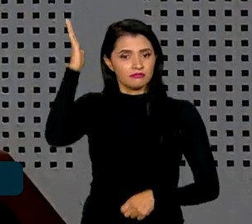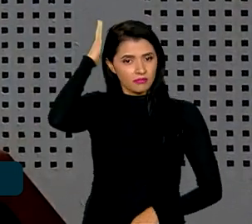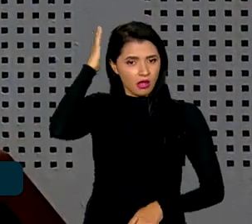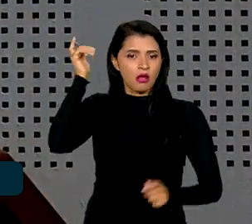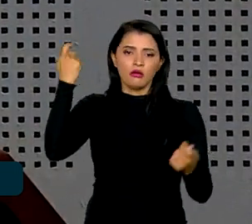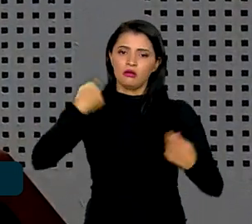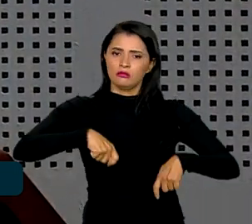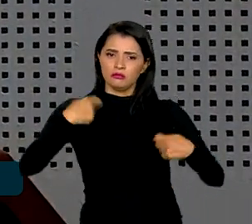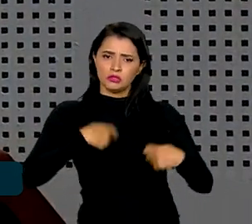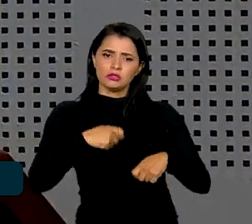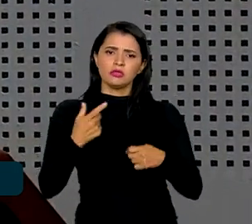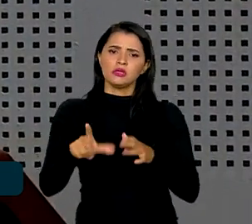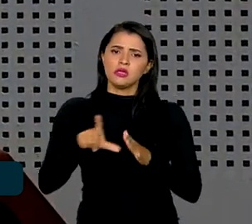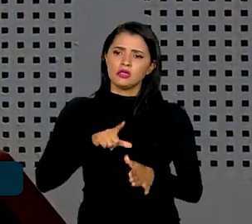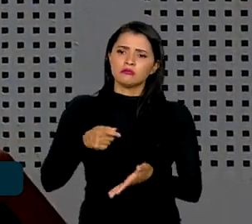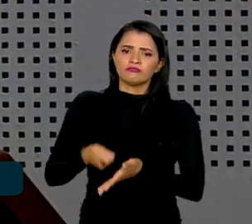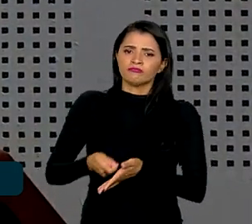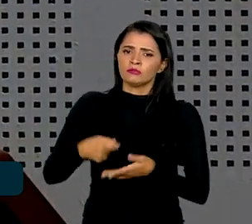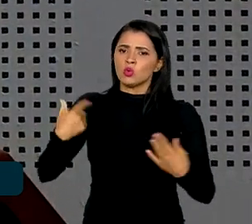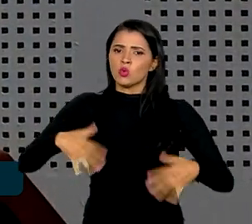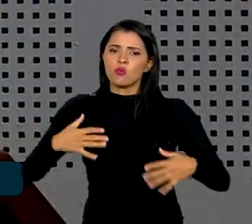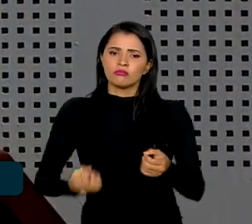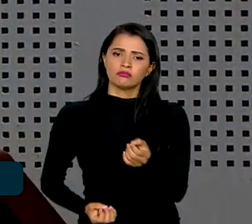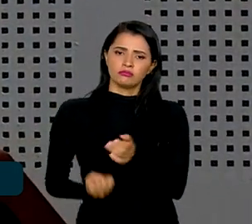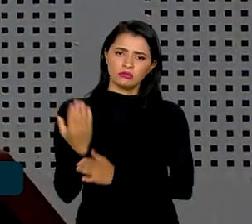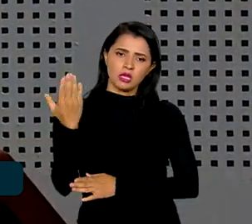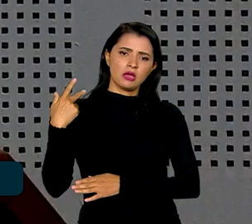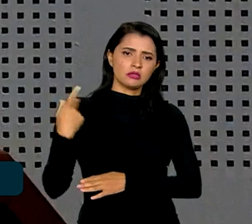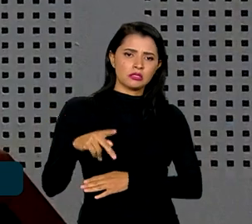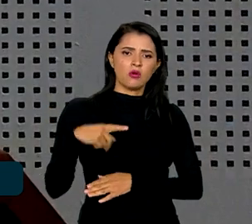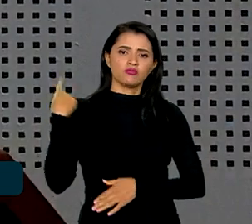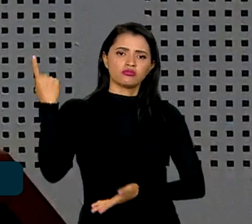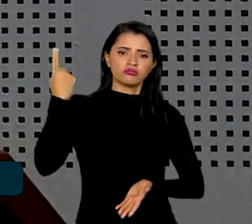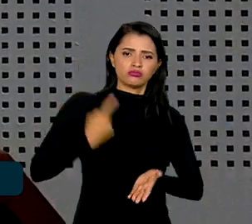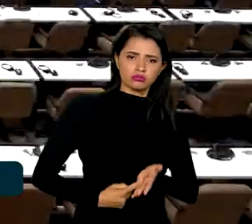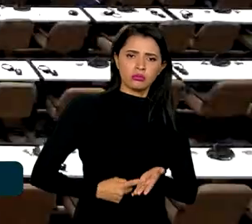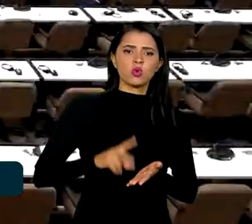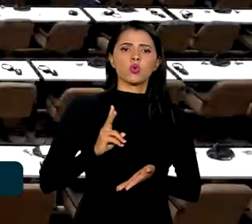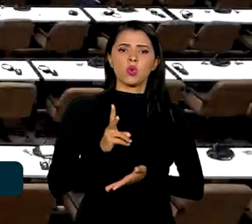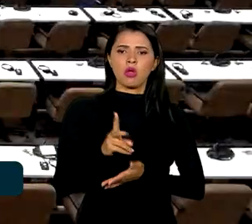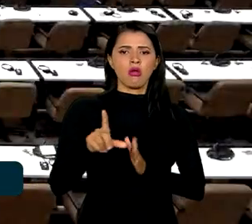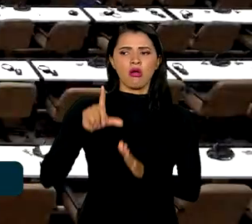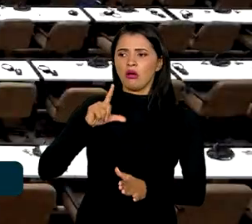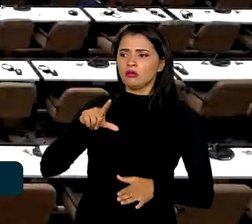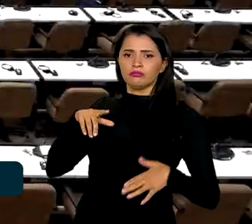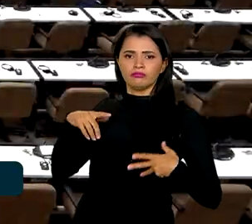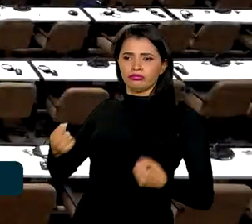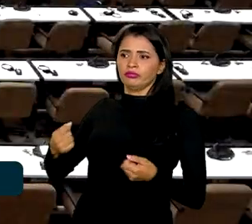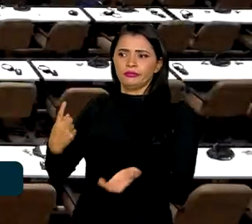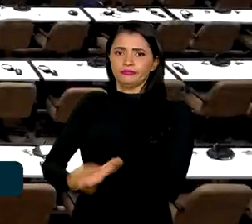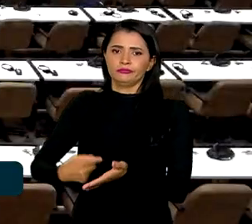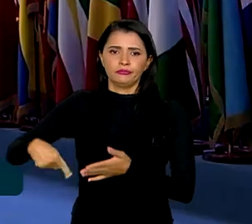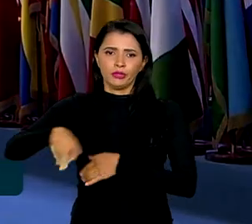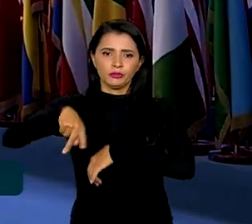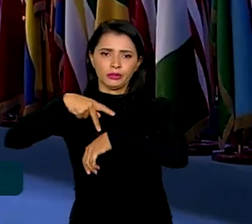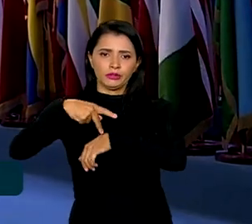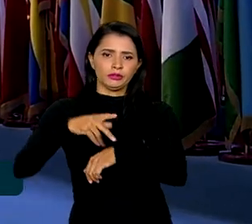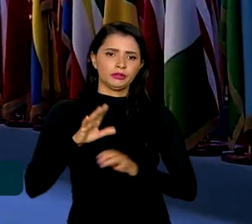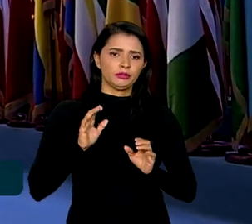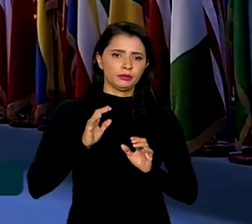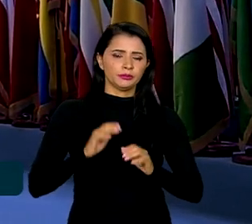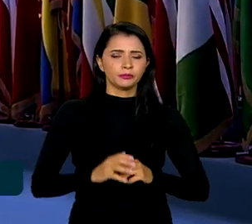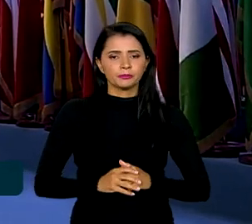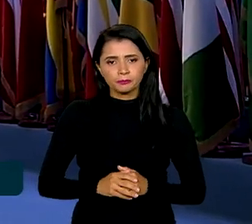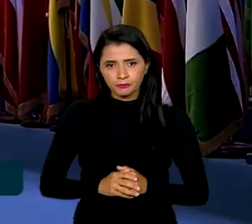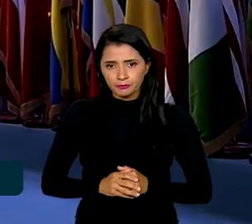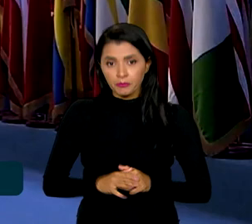será necessário insistir na implementação dos compromissos nunca cumpridos pelos países estilos. Lula